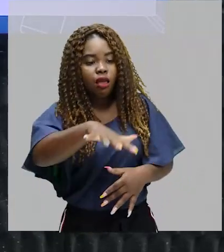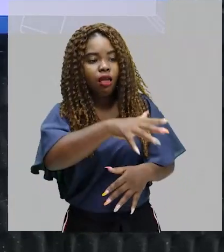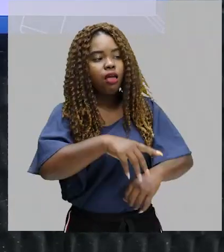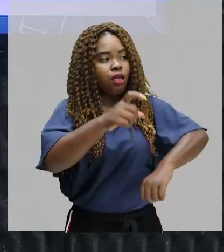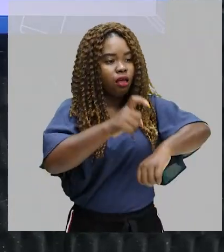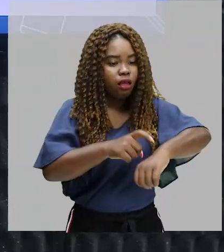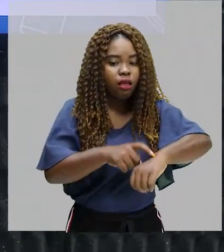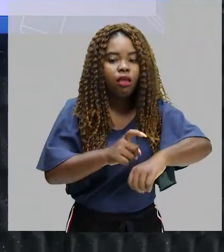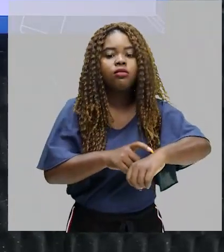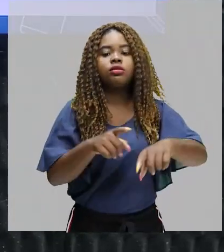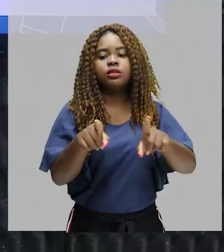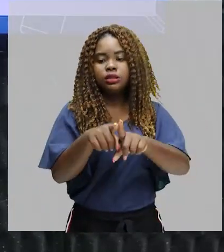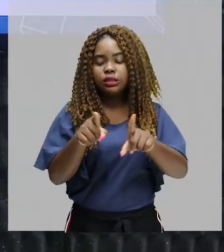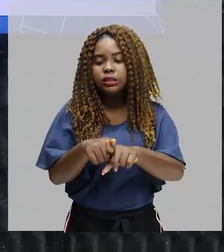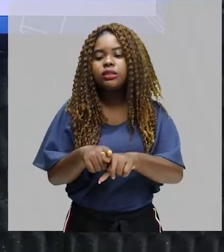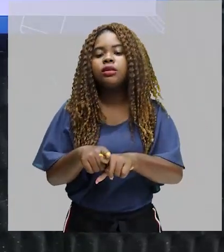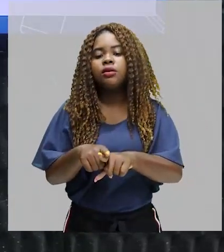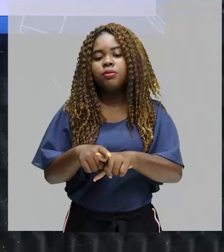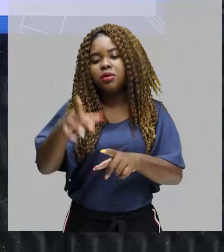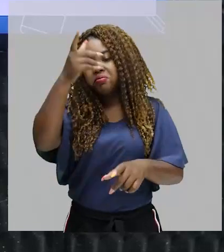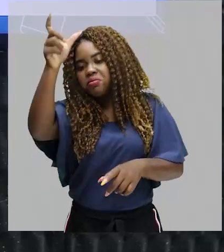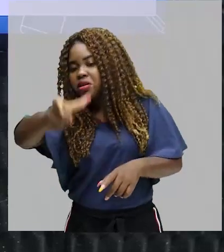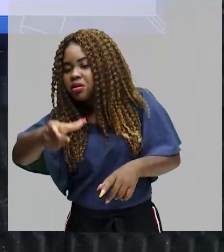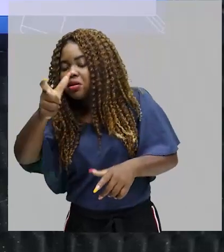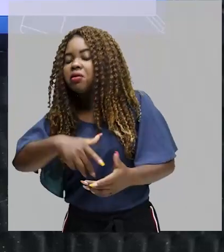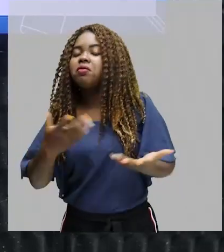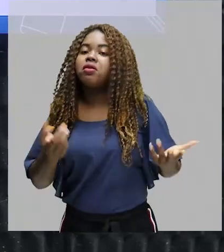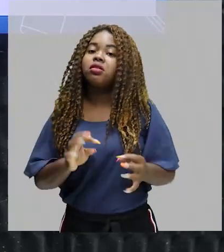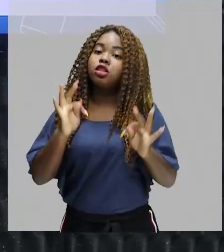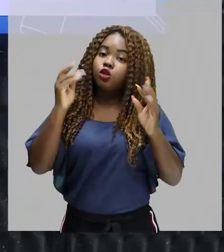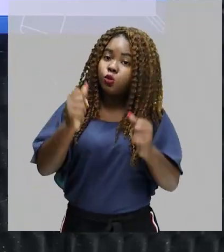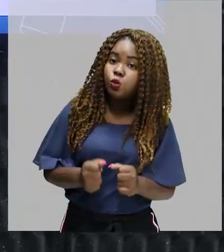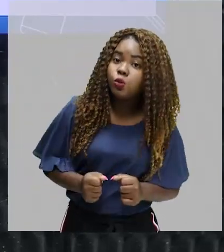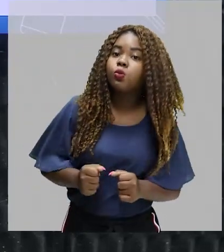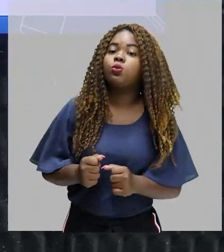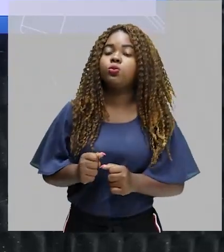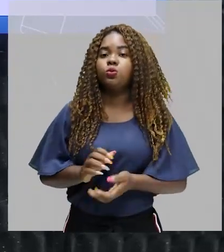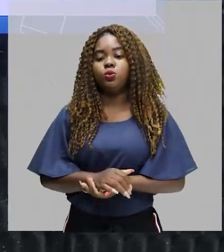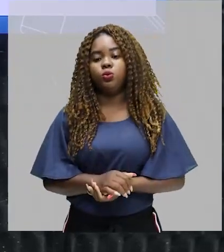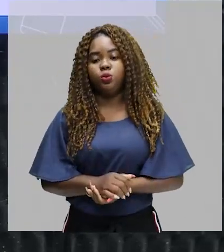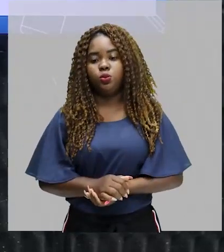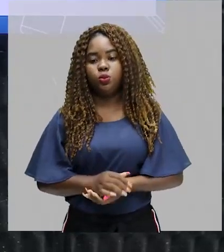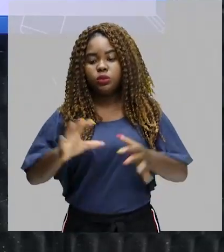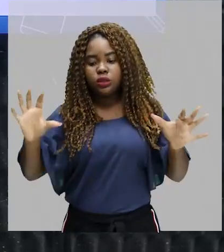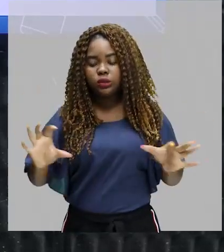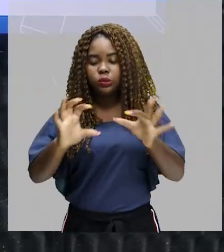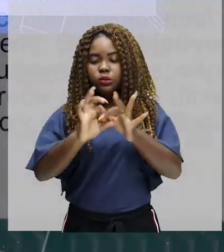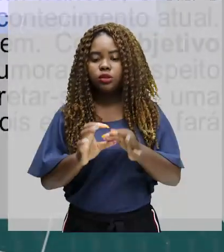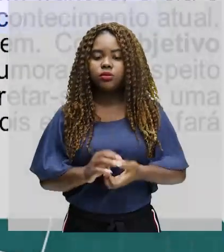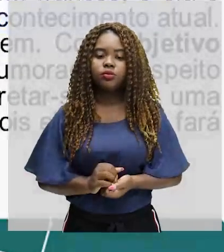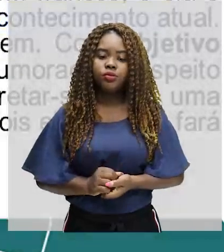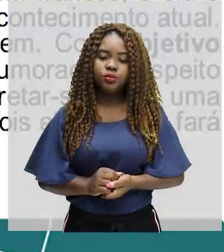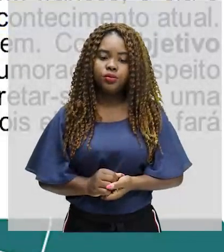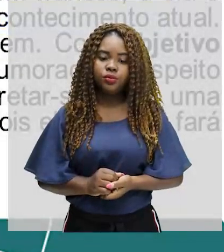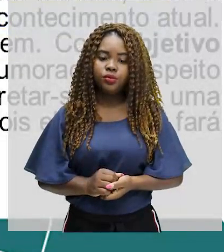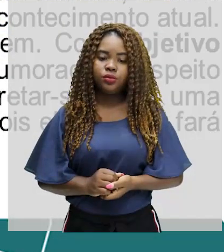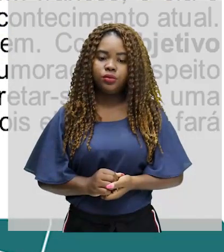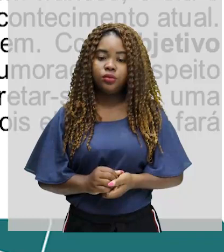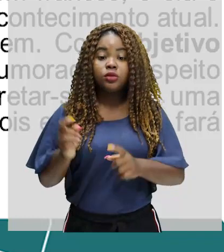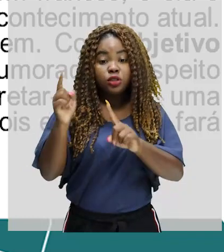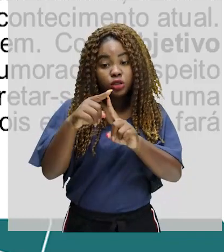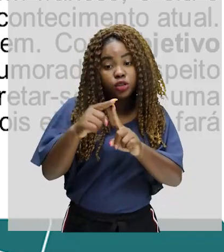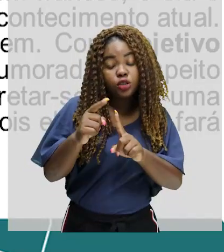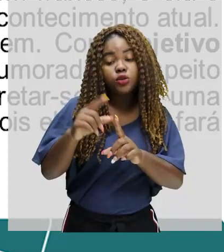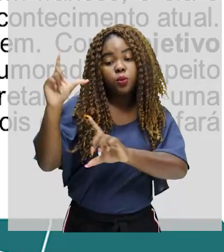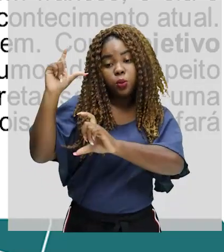o tempo, o enredo, os personagens. Então, tem todos esses elementos que compõem a narrativa. Tipos